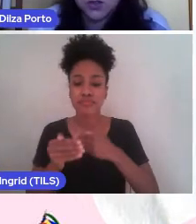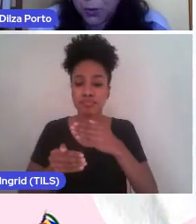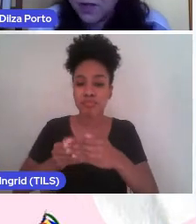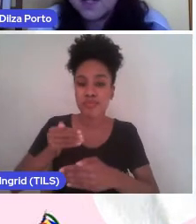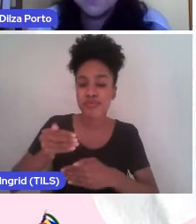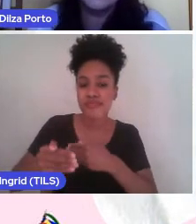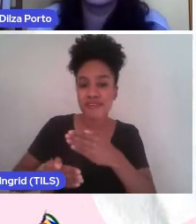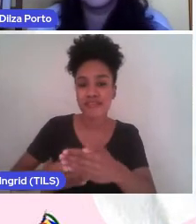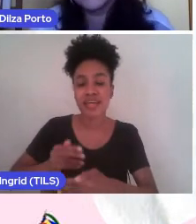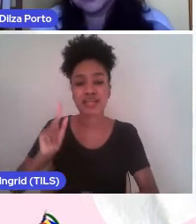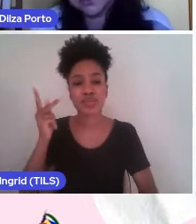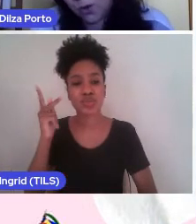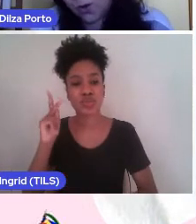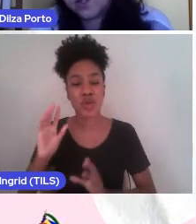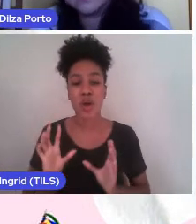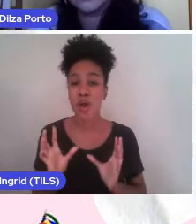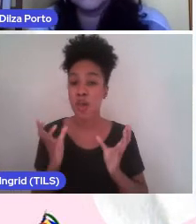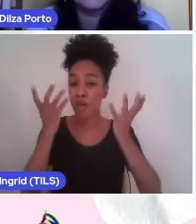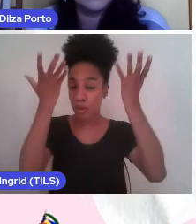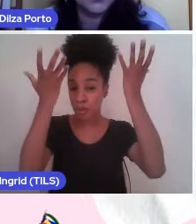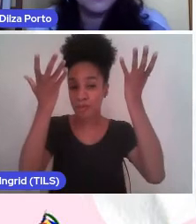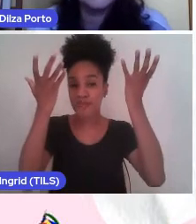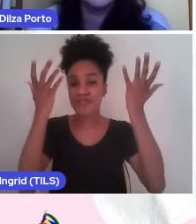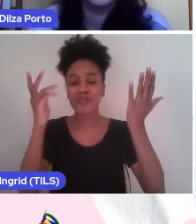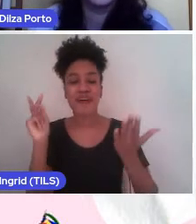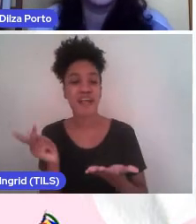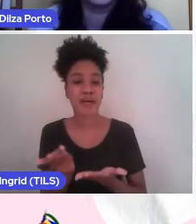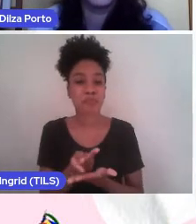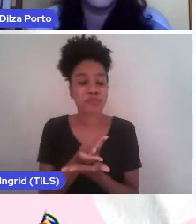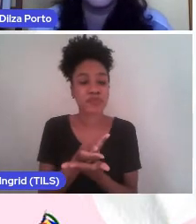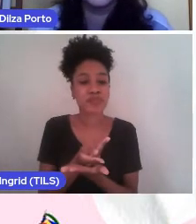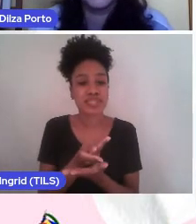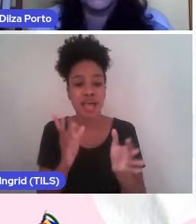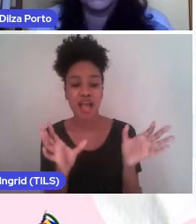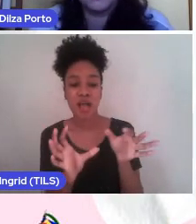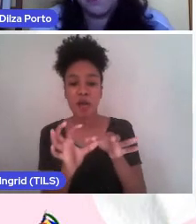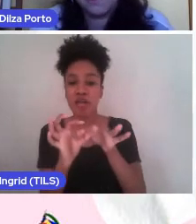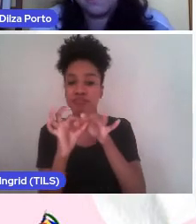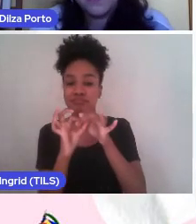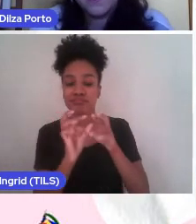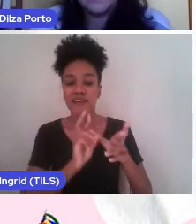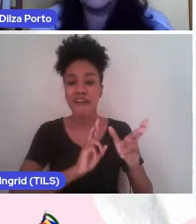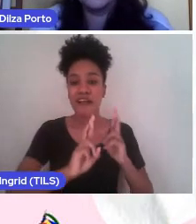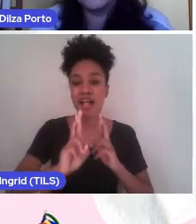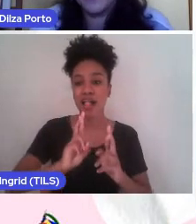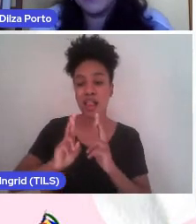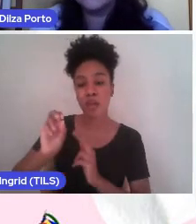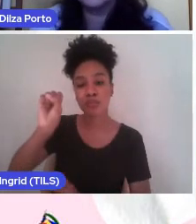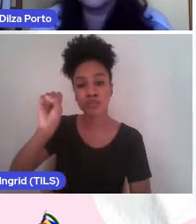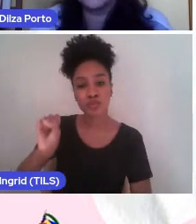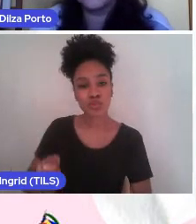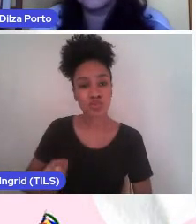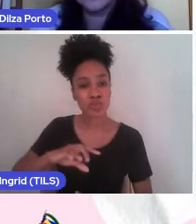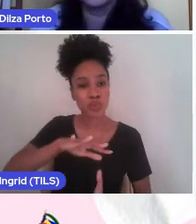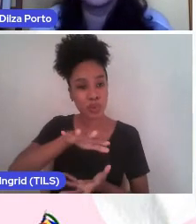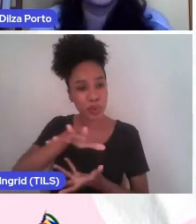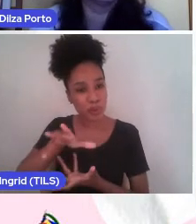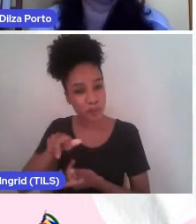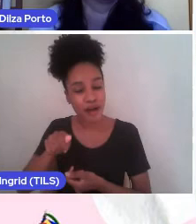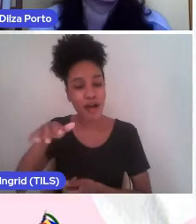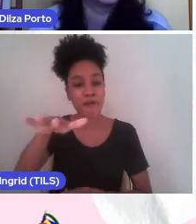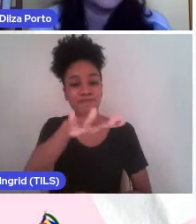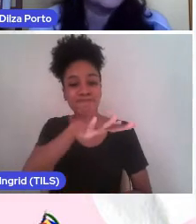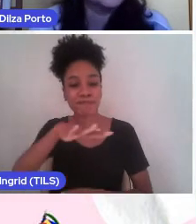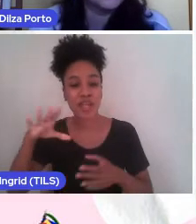comemorações, trajetórias, conexões e relações com o sul global. É um ambiente de conexão